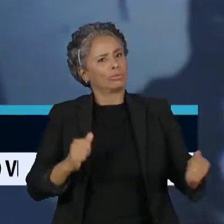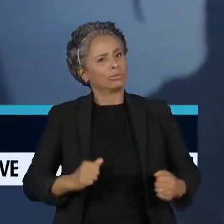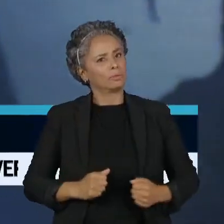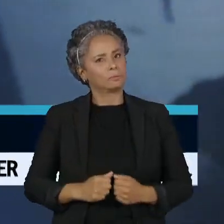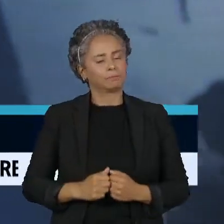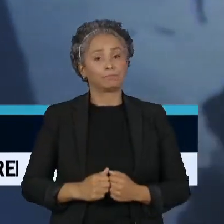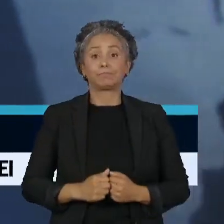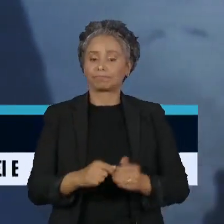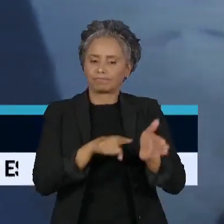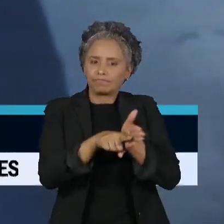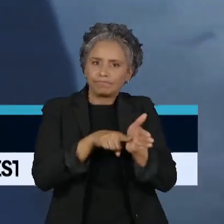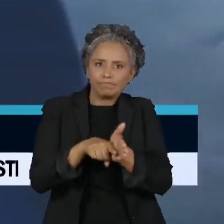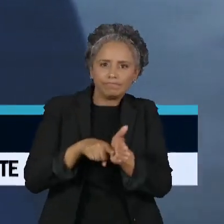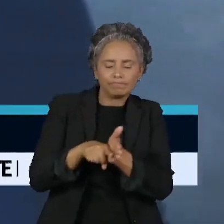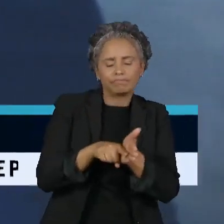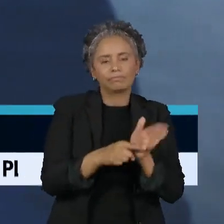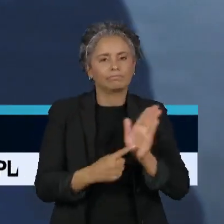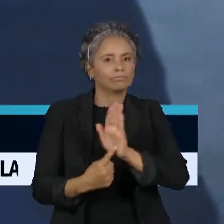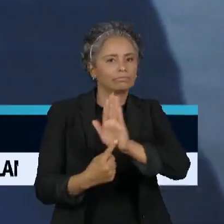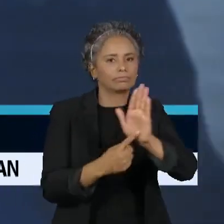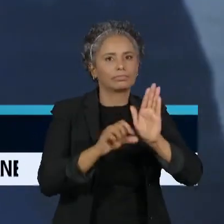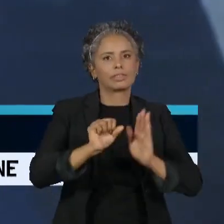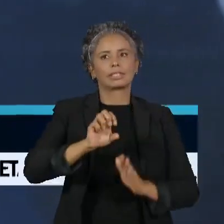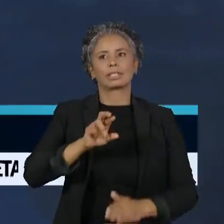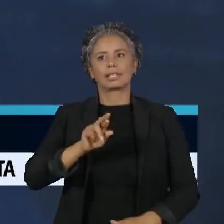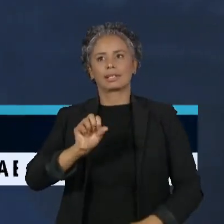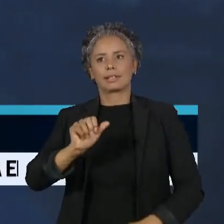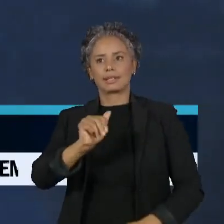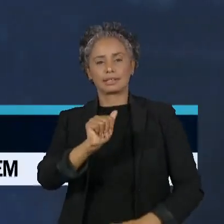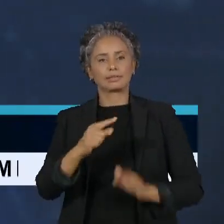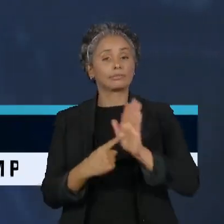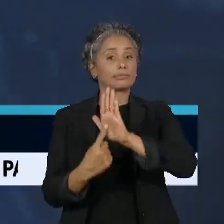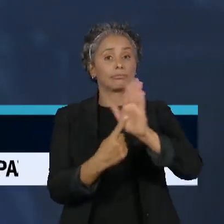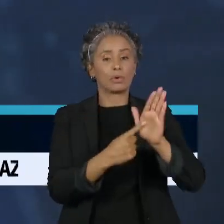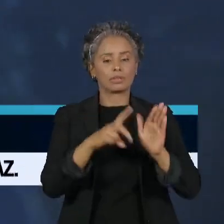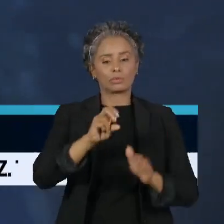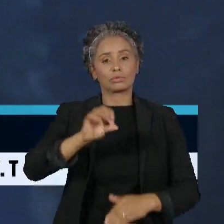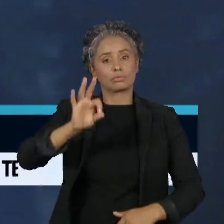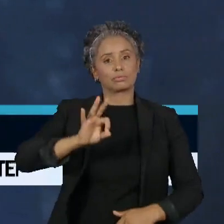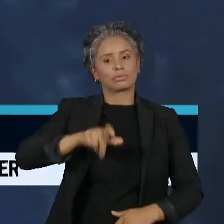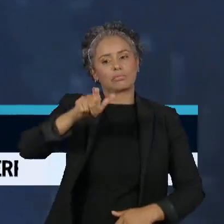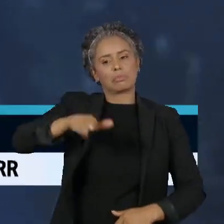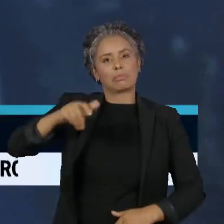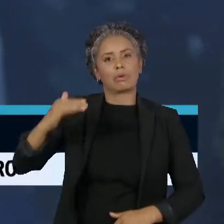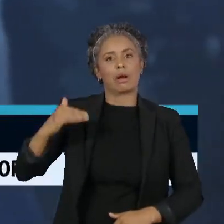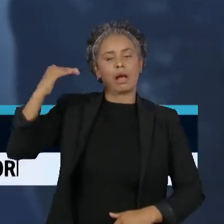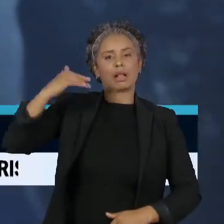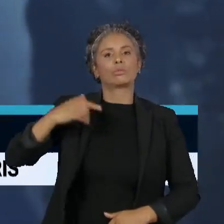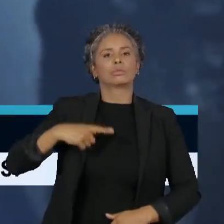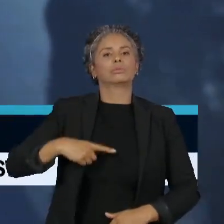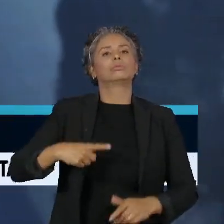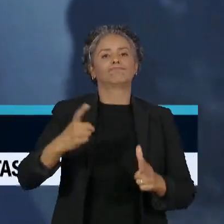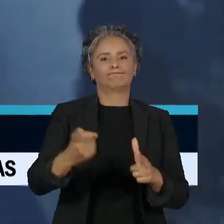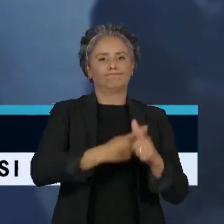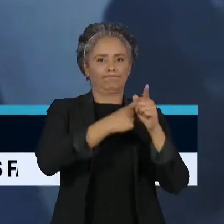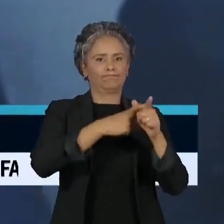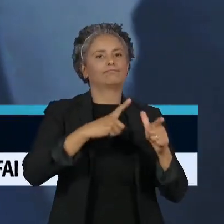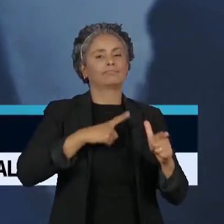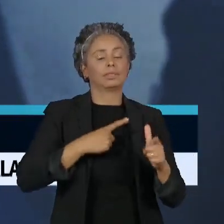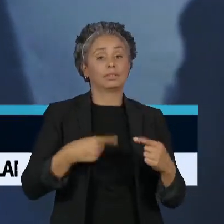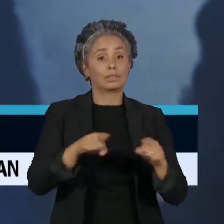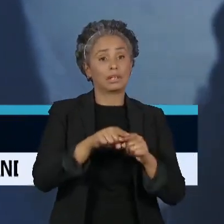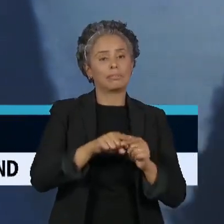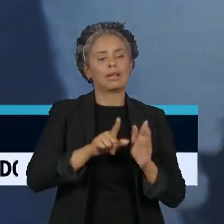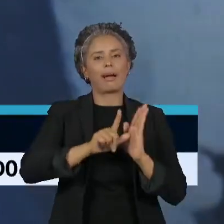Um levantamento da Serasa revela que quase metade da população adulta está negativada no país. O atraso no pagamento de água,